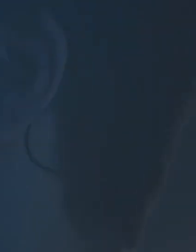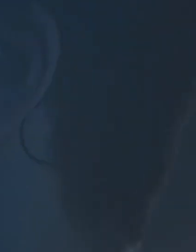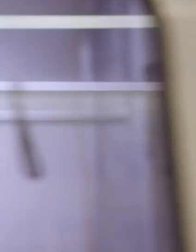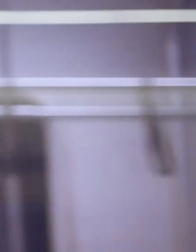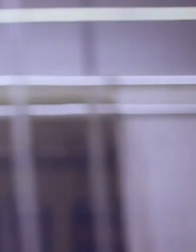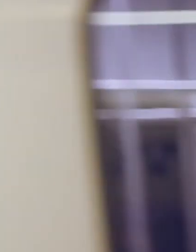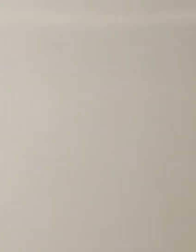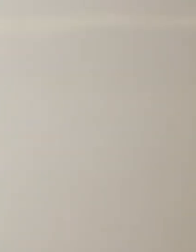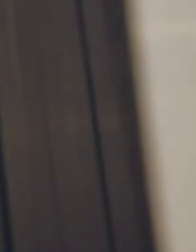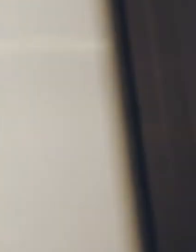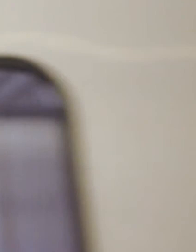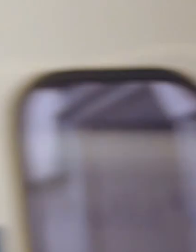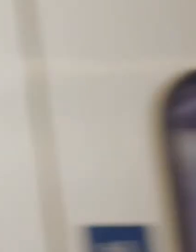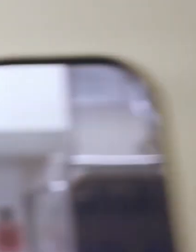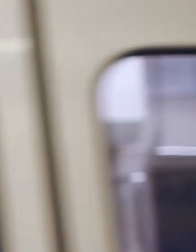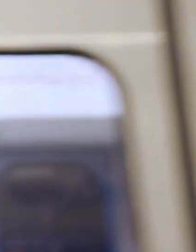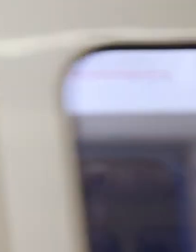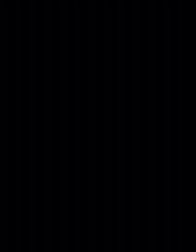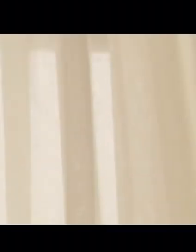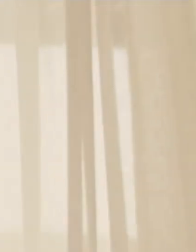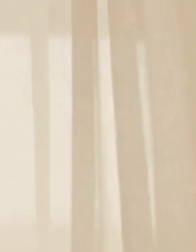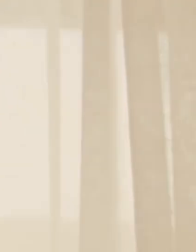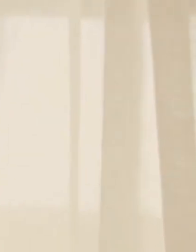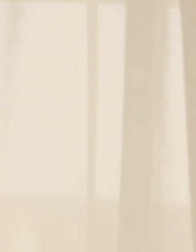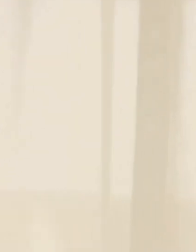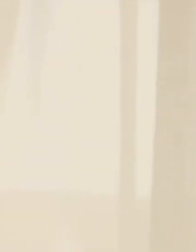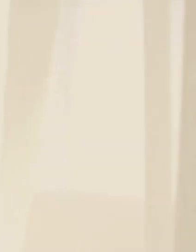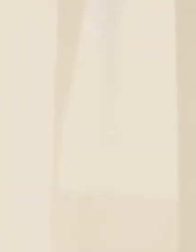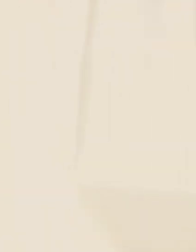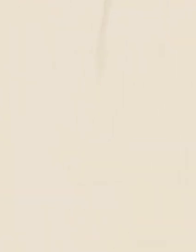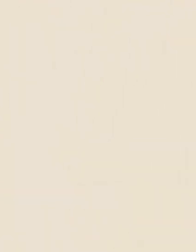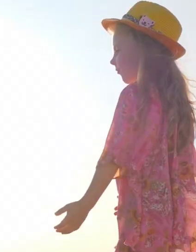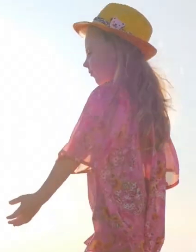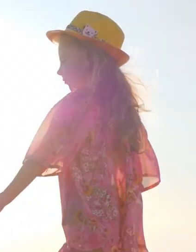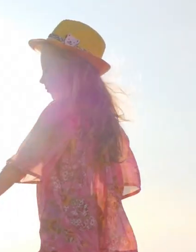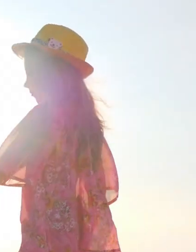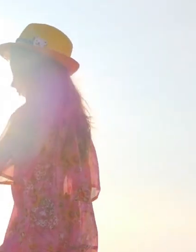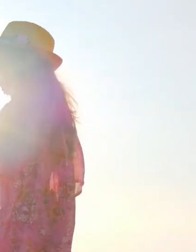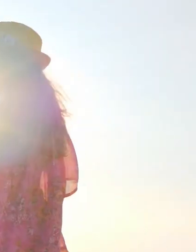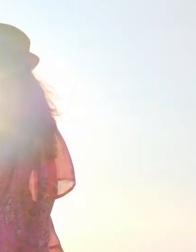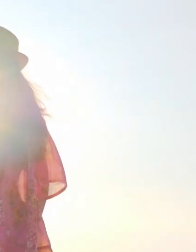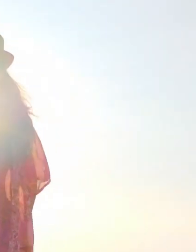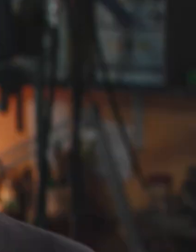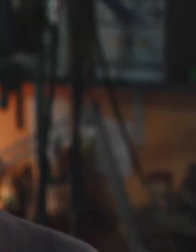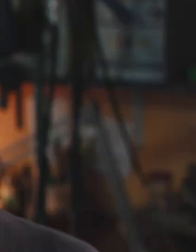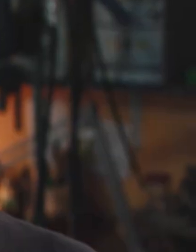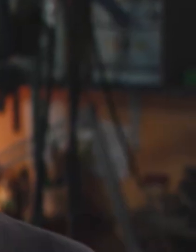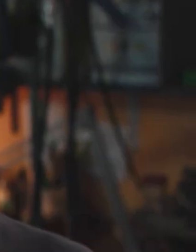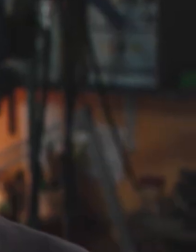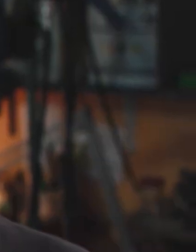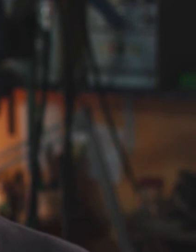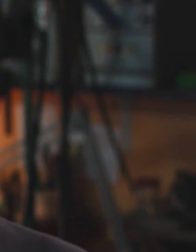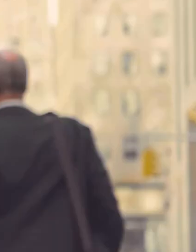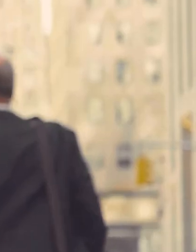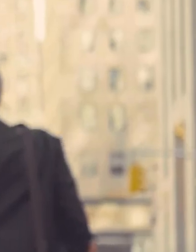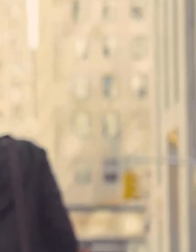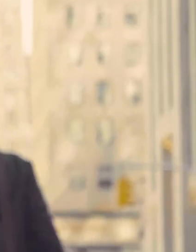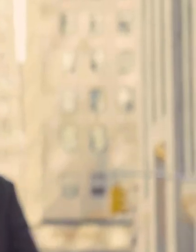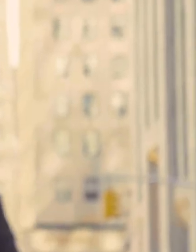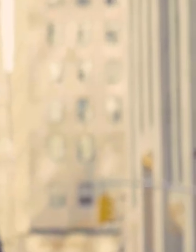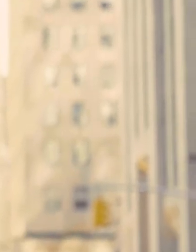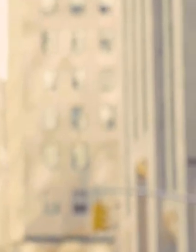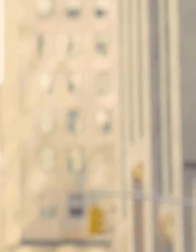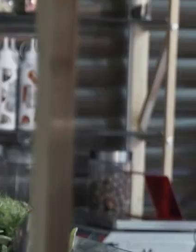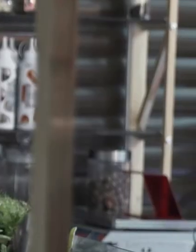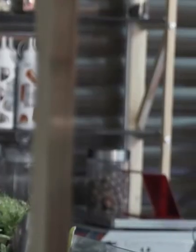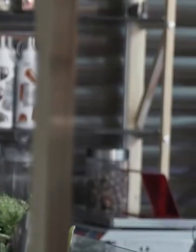É isso que chamamos de impacto positivo Impacto positivo é para todos Por